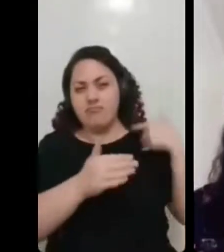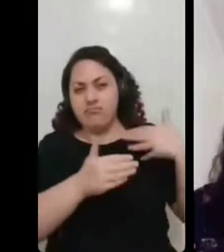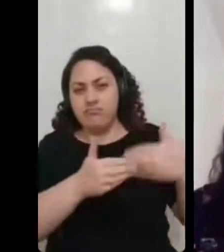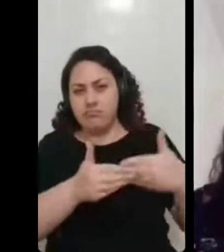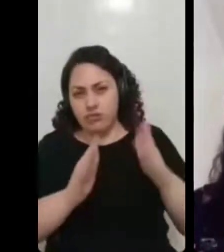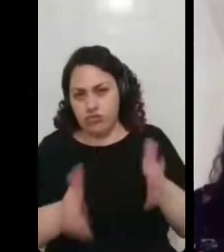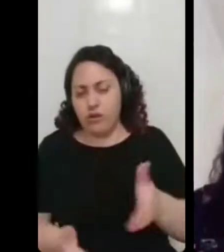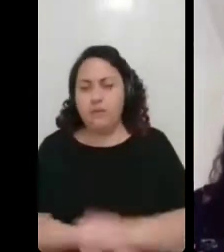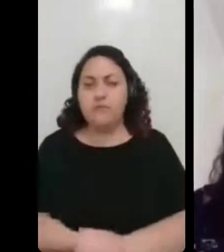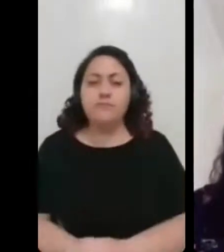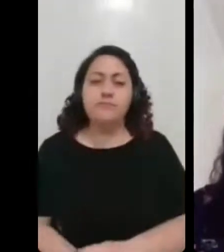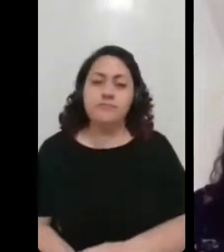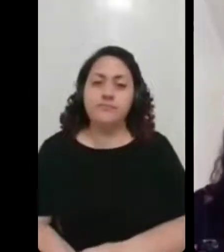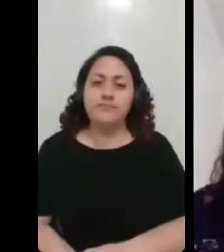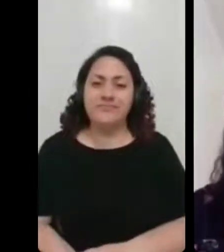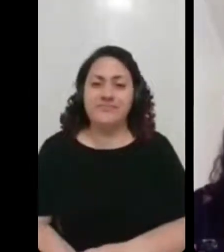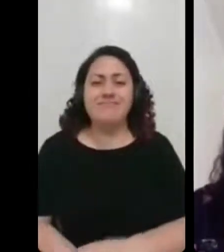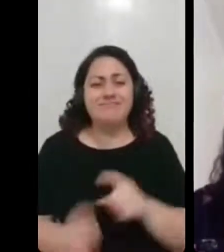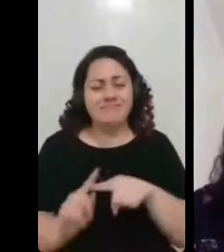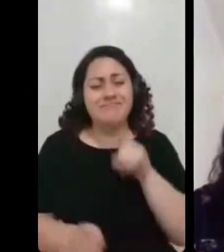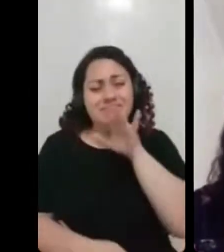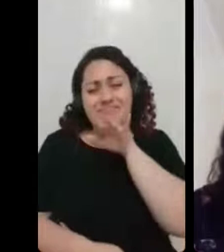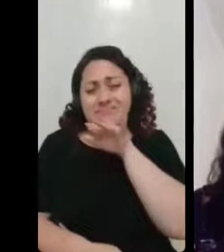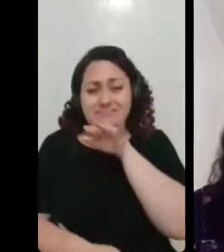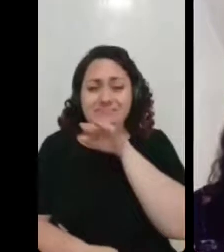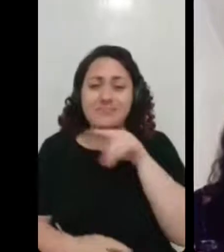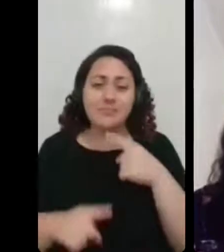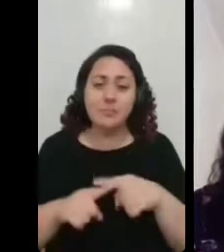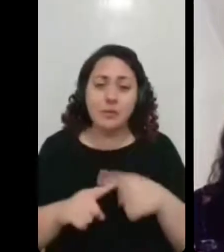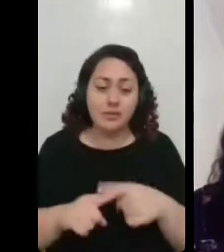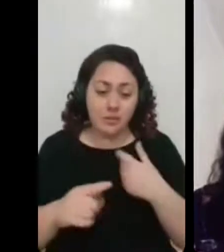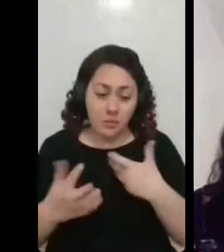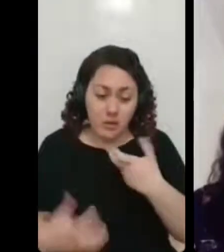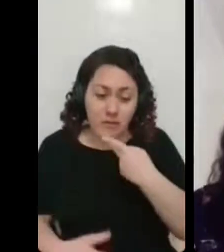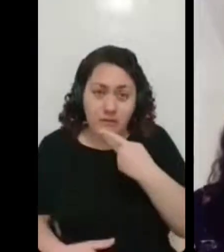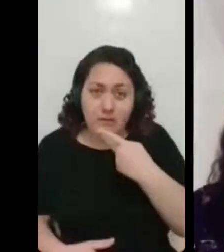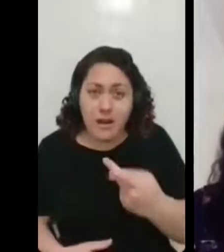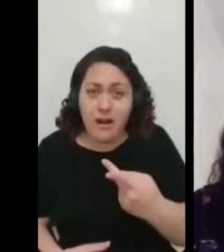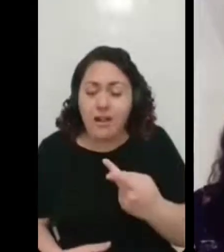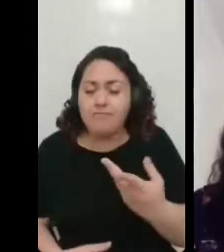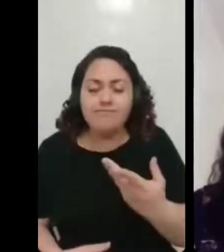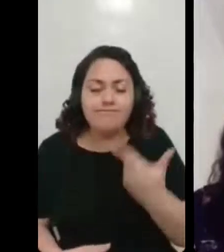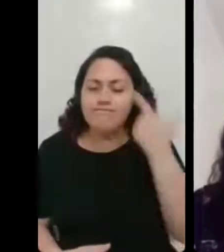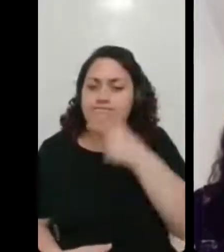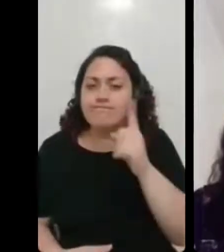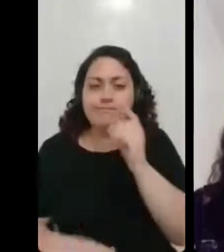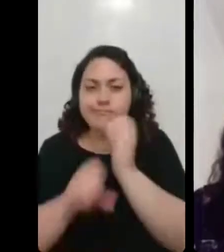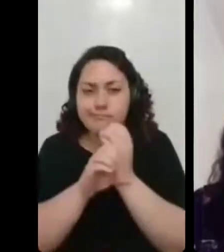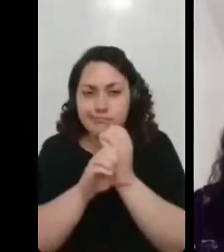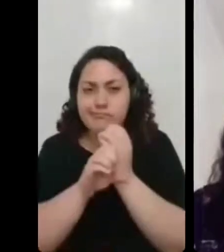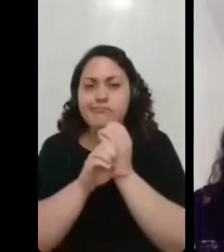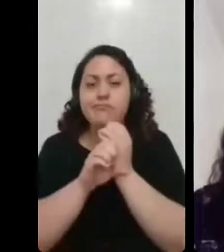Mas é muito ruim, assim, essa questão de tu querer falar e não conseguir falar, sabe? Ou tu tá